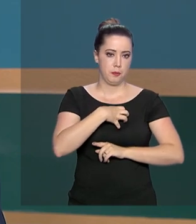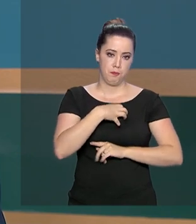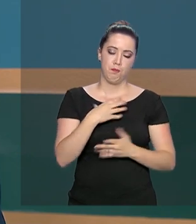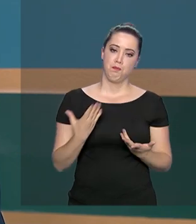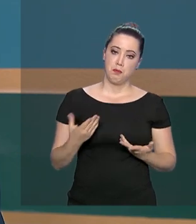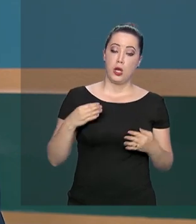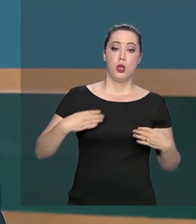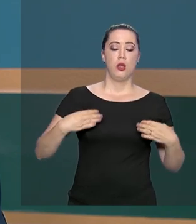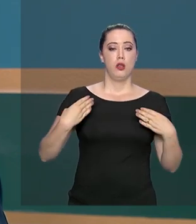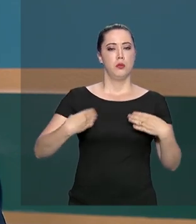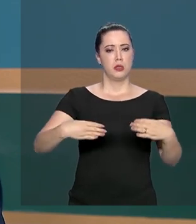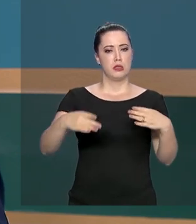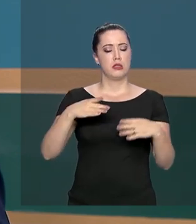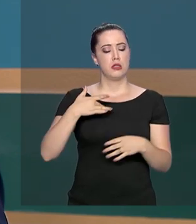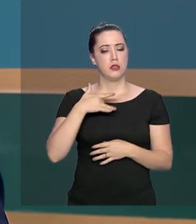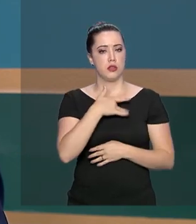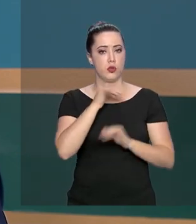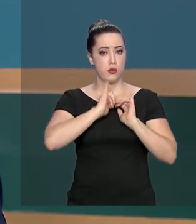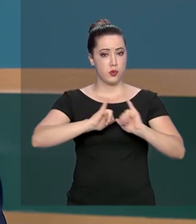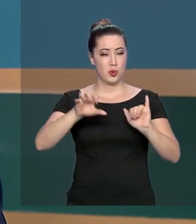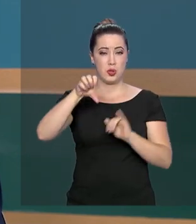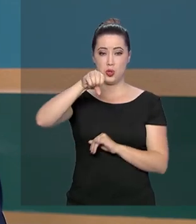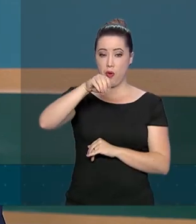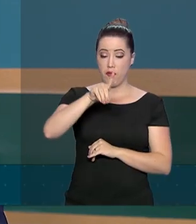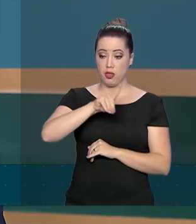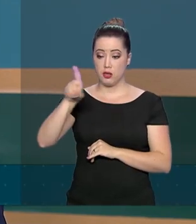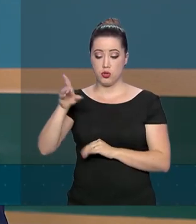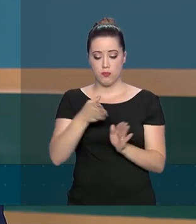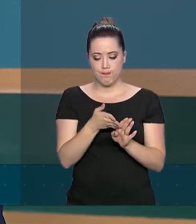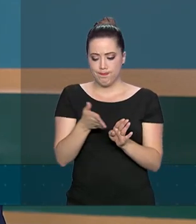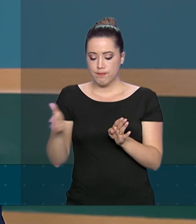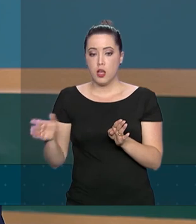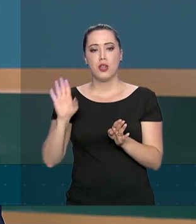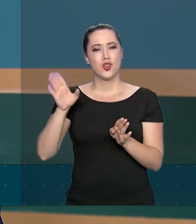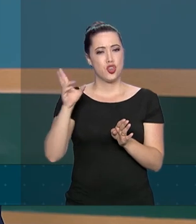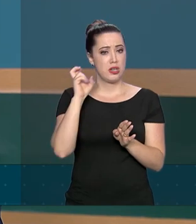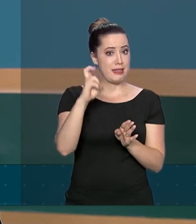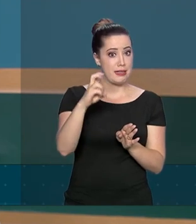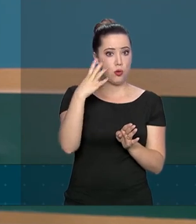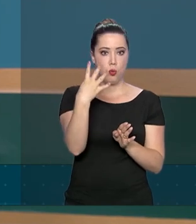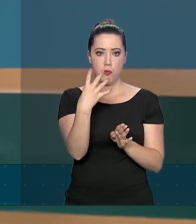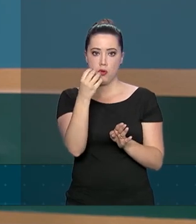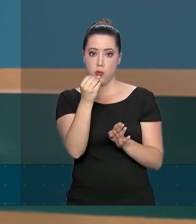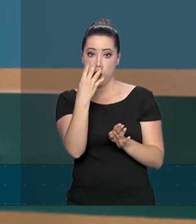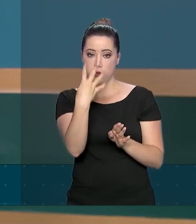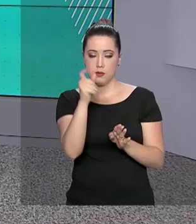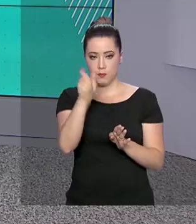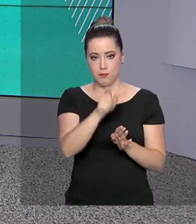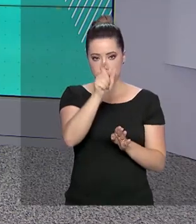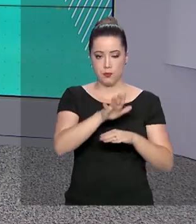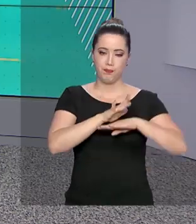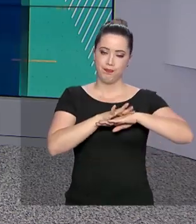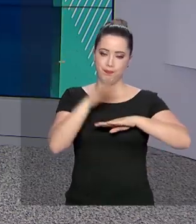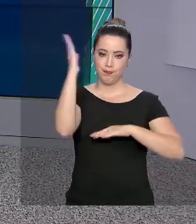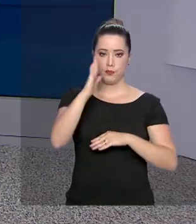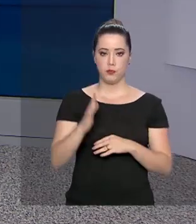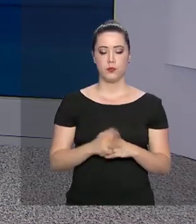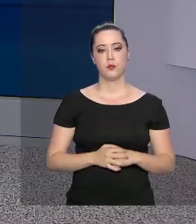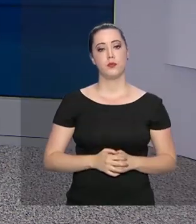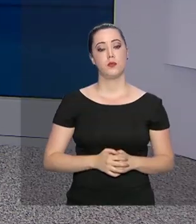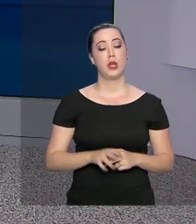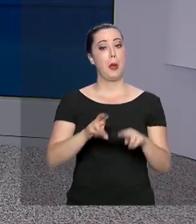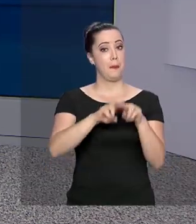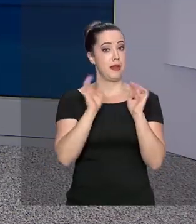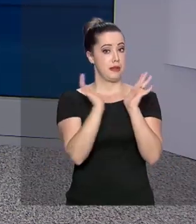Saúde, nos últimos 90 dias foram confirmados 5.400 casos de sarampo no Brasil. E pelas redes